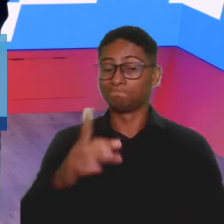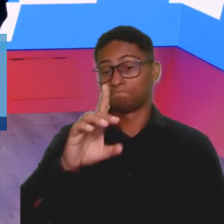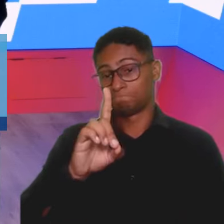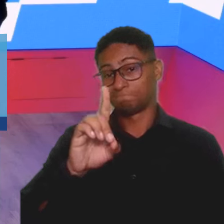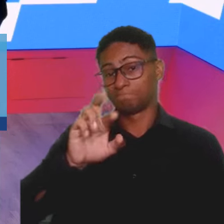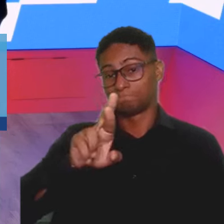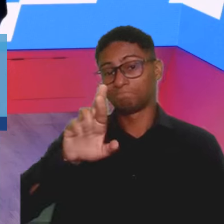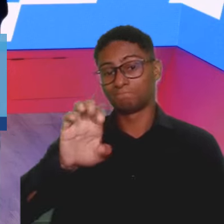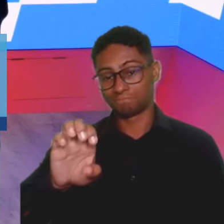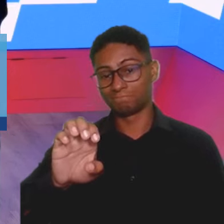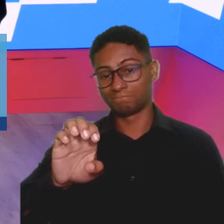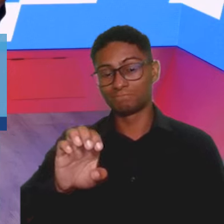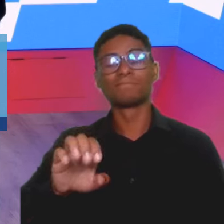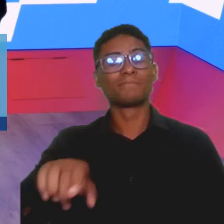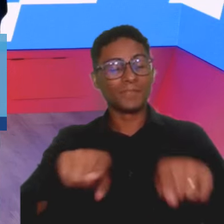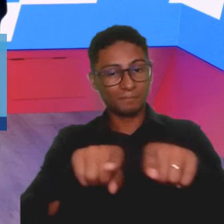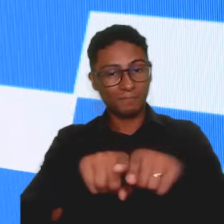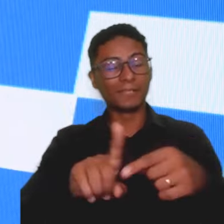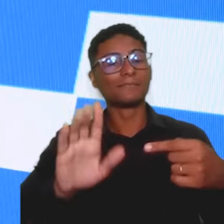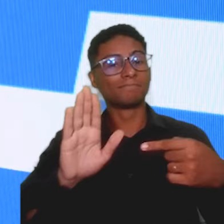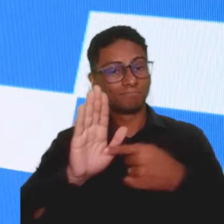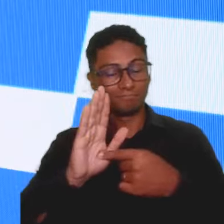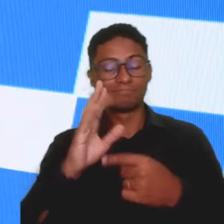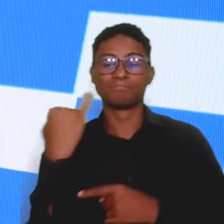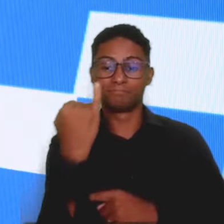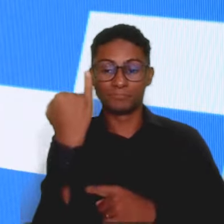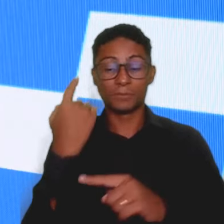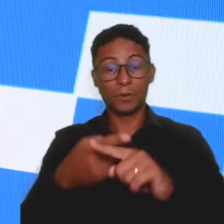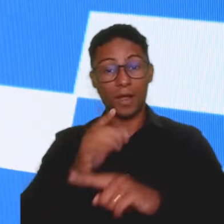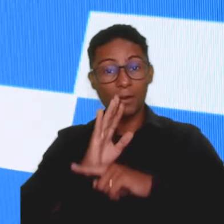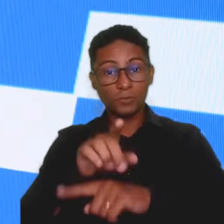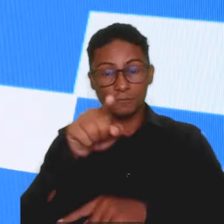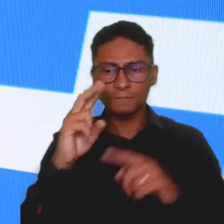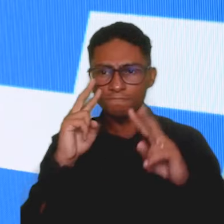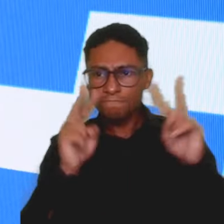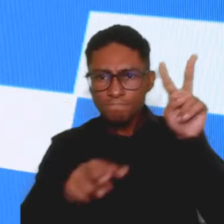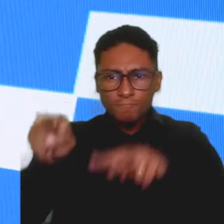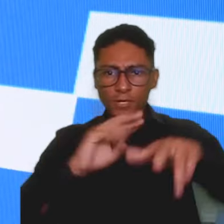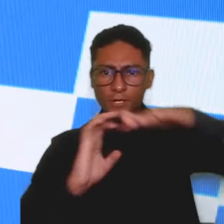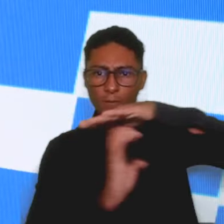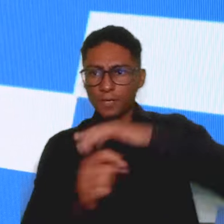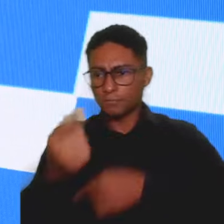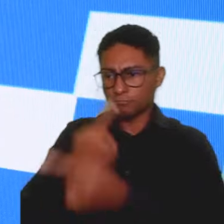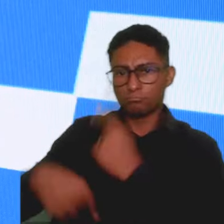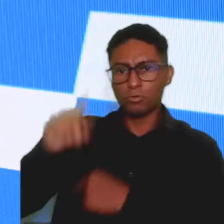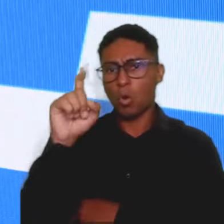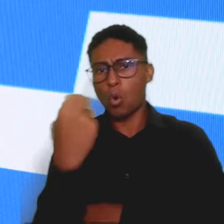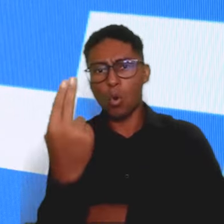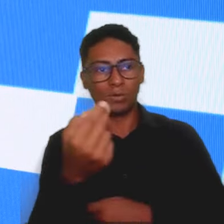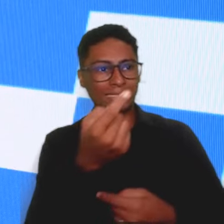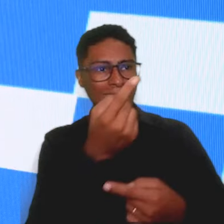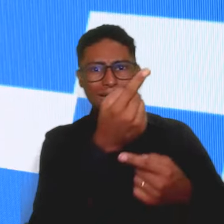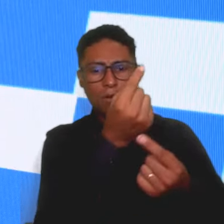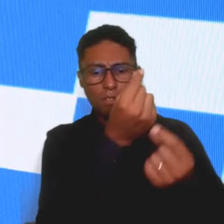resultado também tem uma ferramenta para você visualizar se a tua empresa está tendo lucro ou prejuízo. E ela é muito